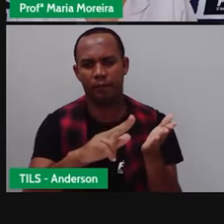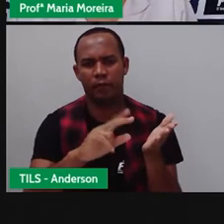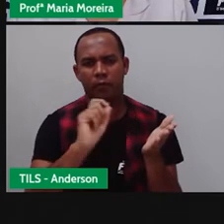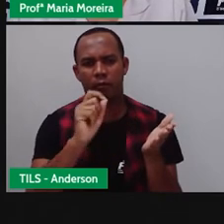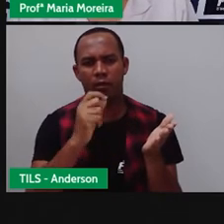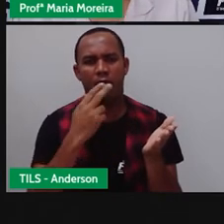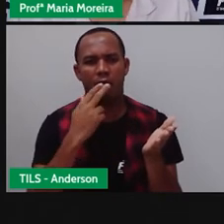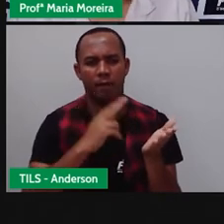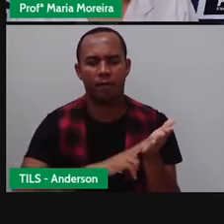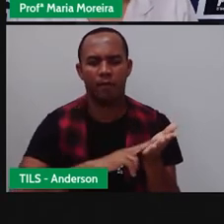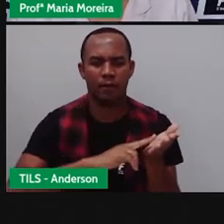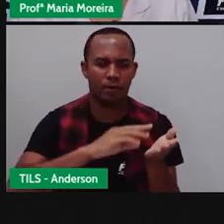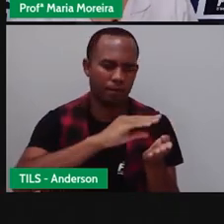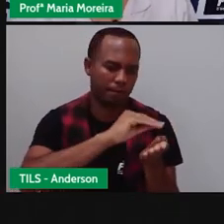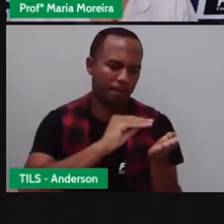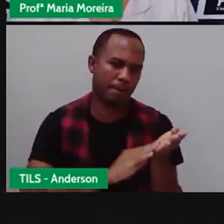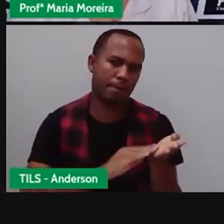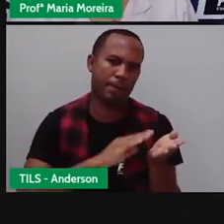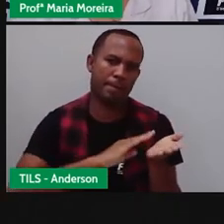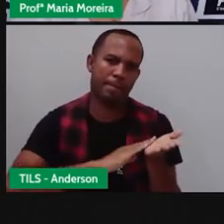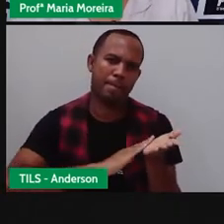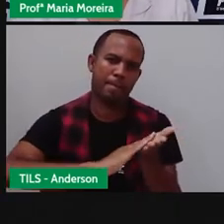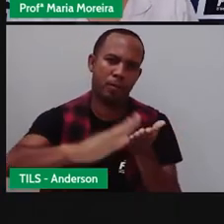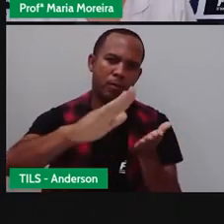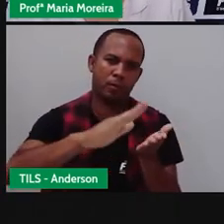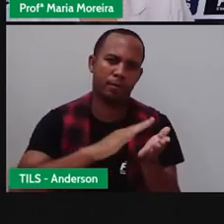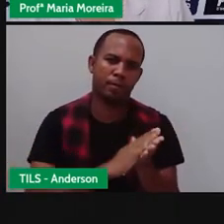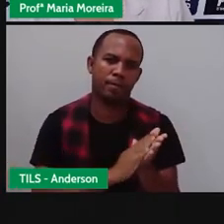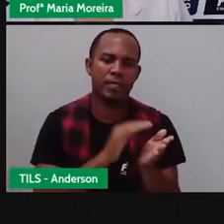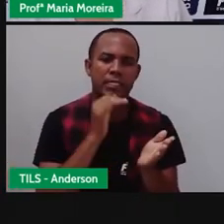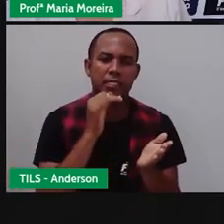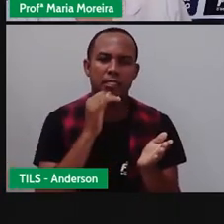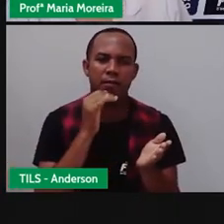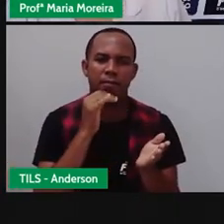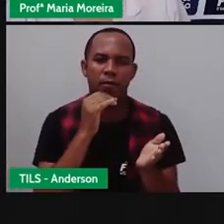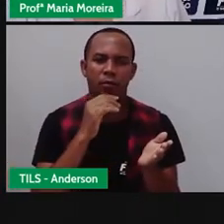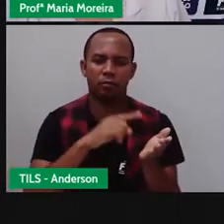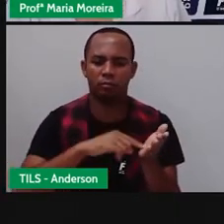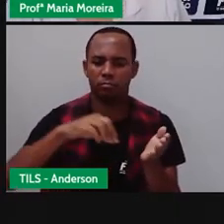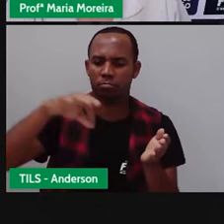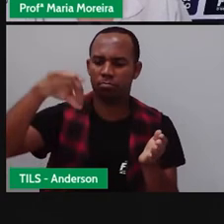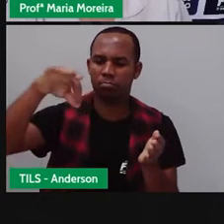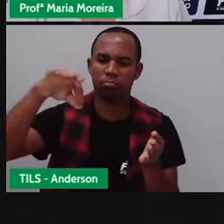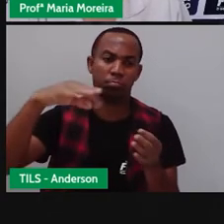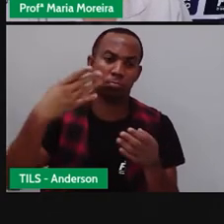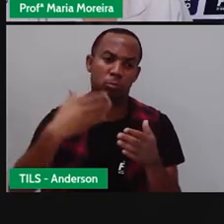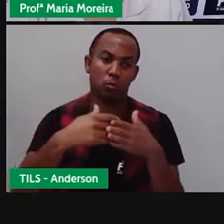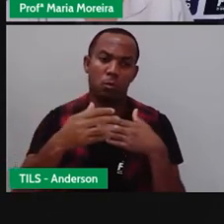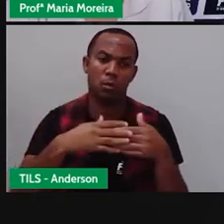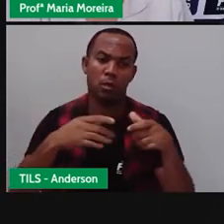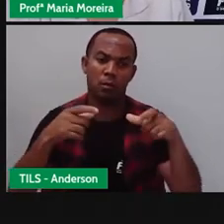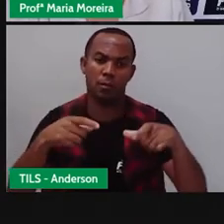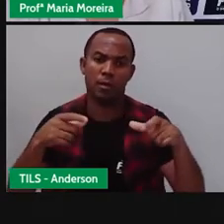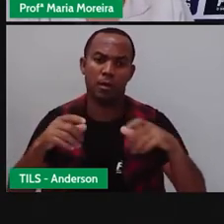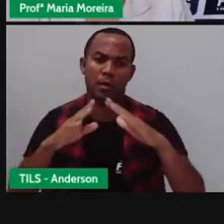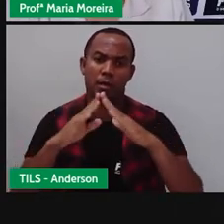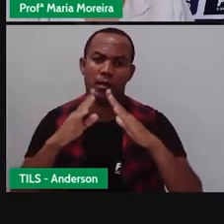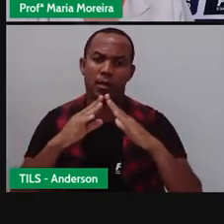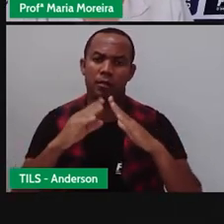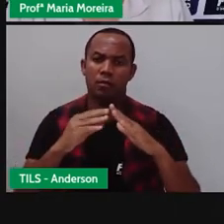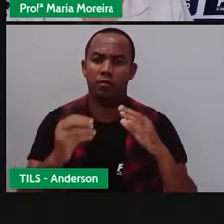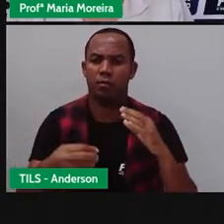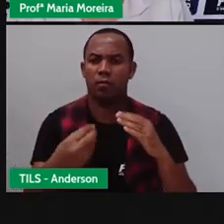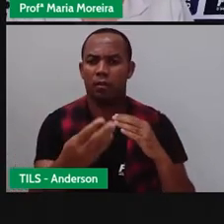pelos correios. O bilhete, ele não vai para os correios, certo? Você entrega para a pessoa, deixa em um local para que a pessoa entregue, uma outra pessoa